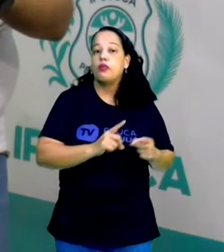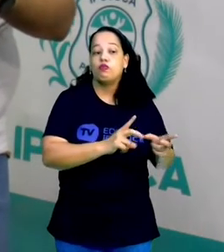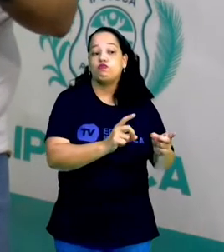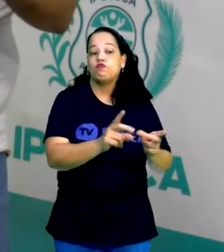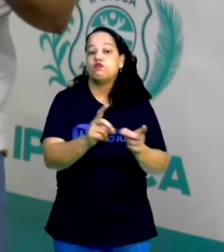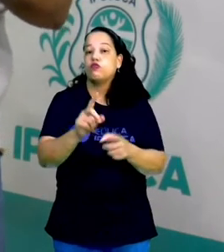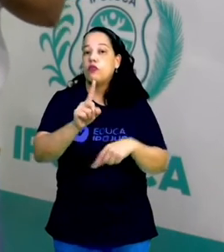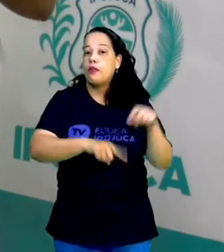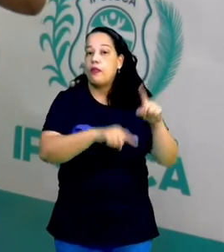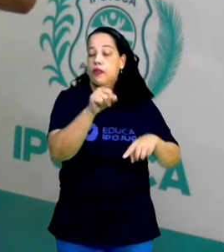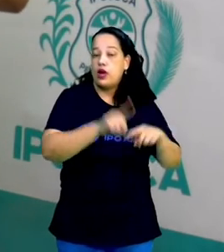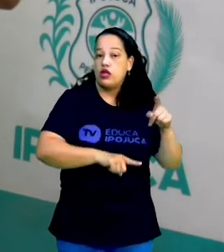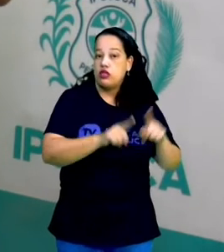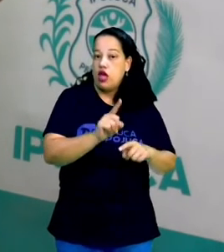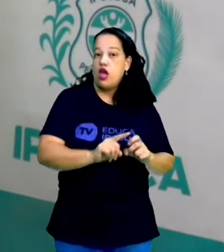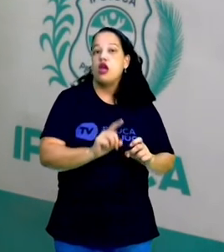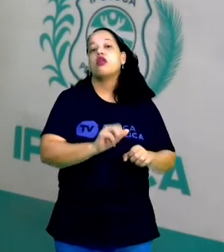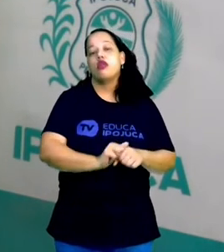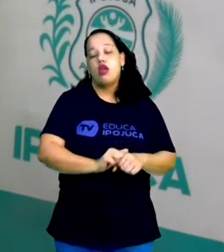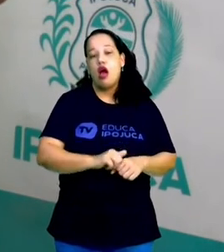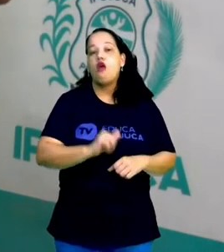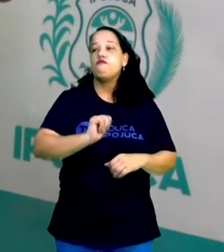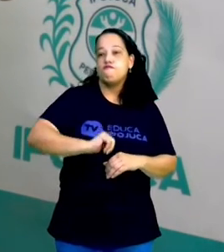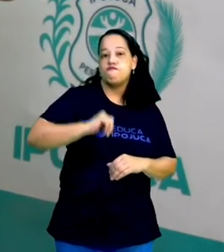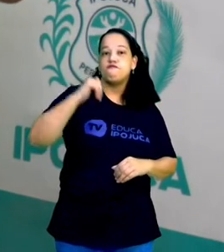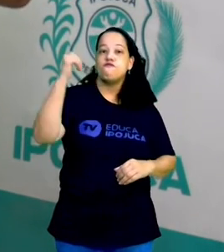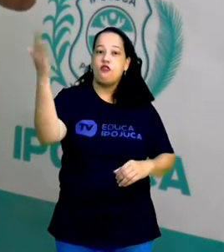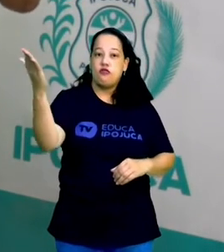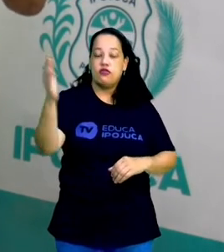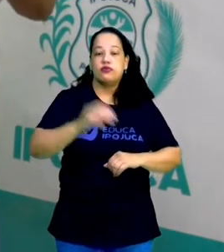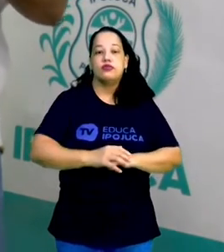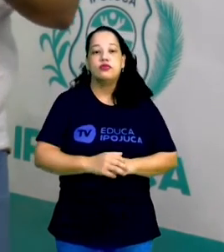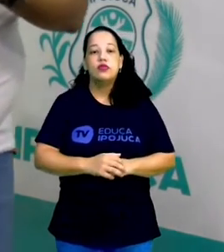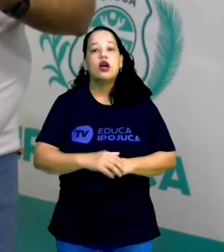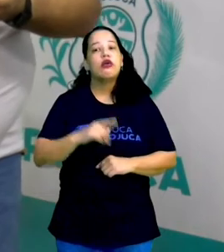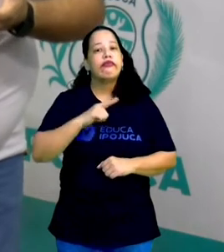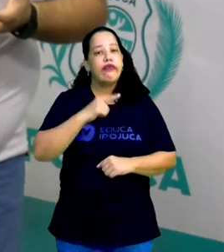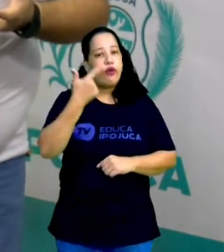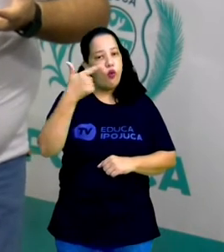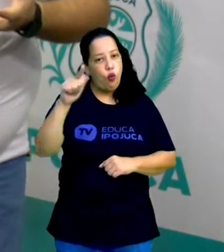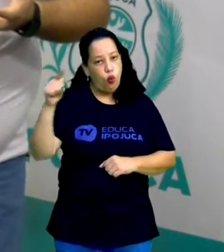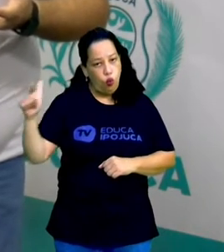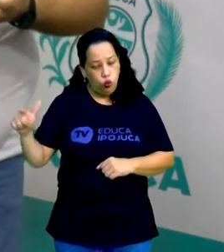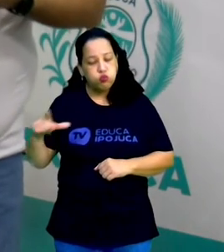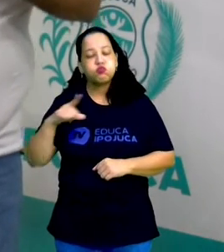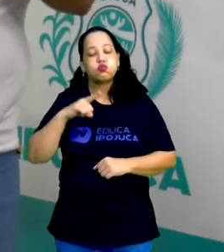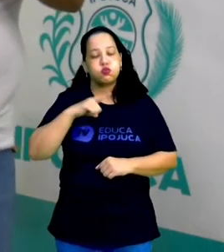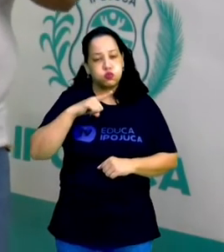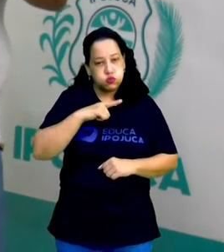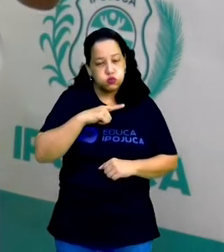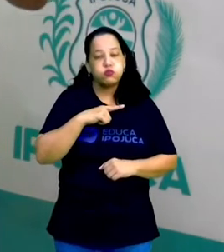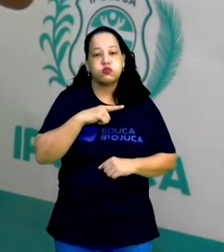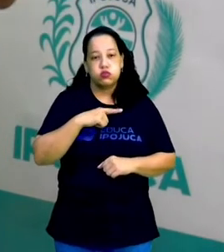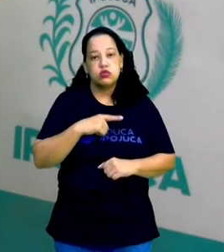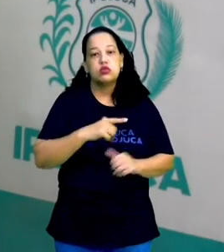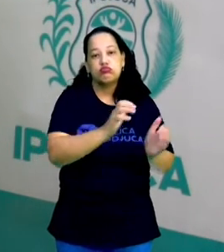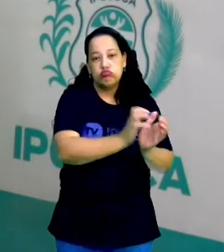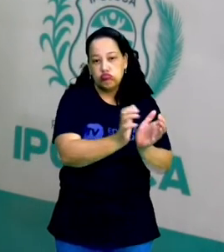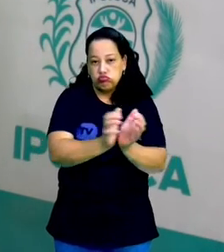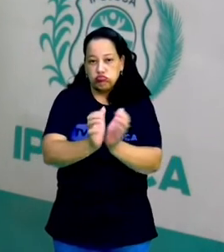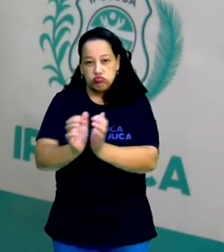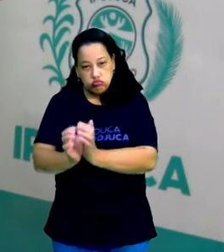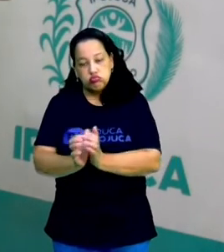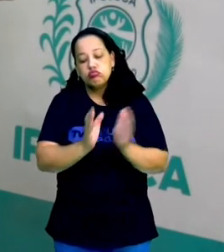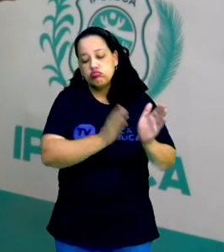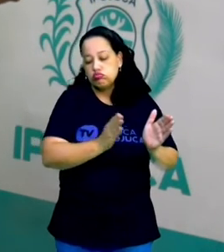Isso não quer dizer que ele não tenha outros setores desenvolvidos. Nós também